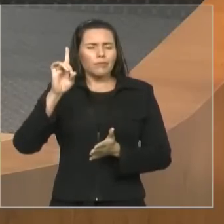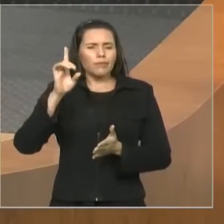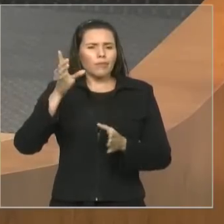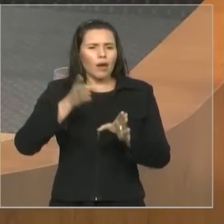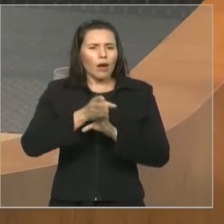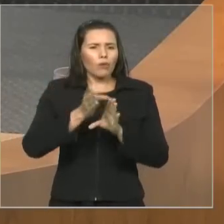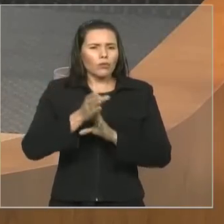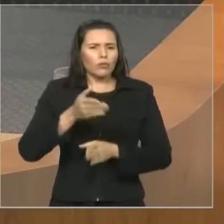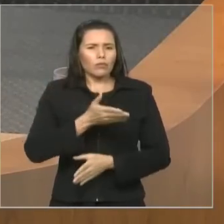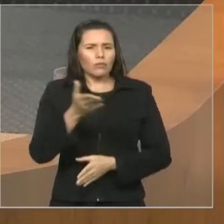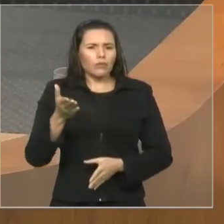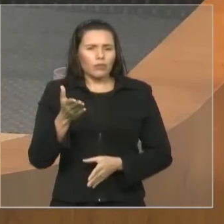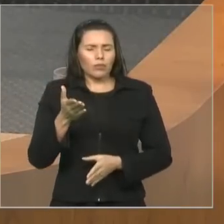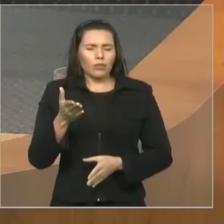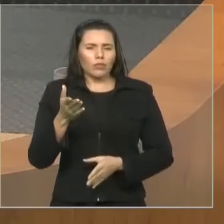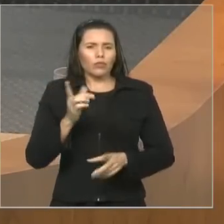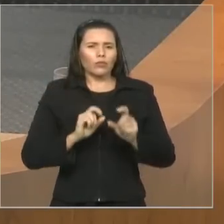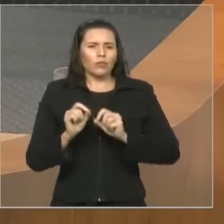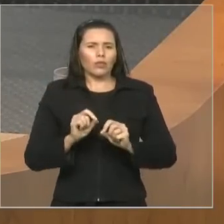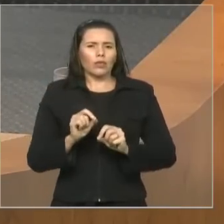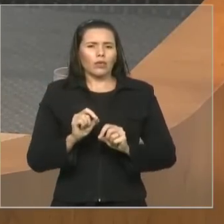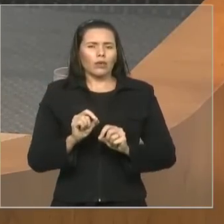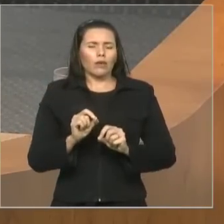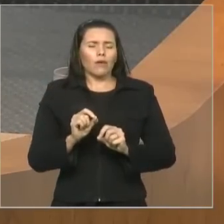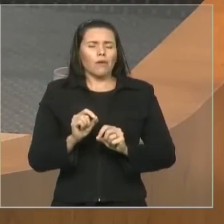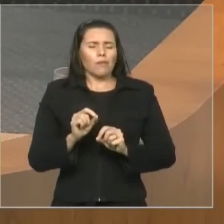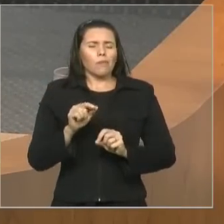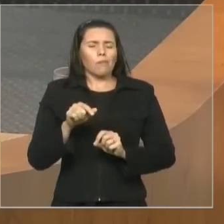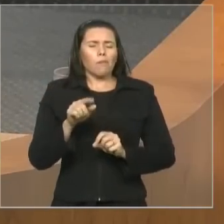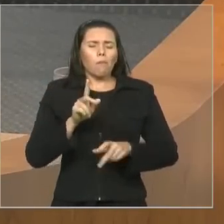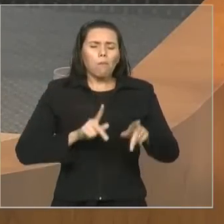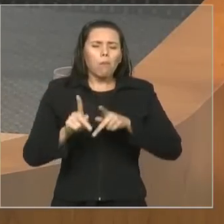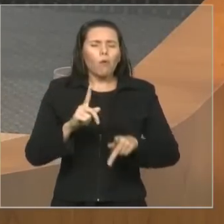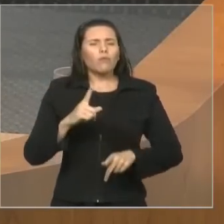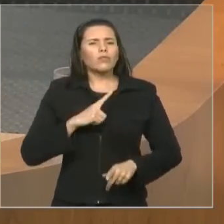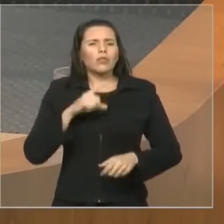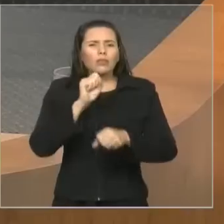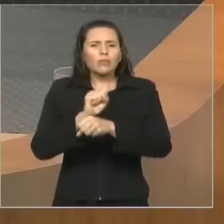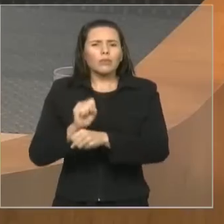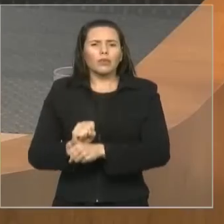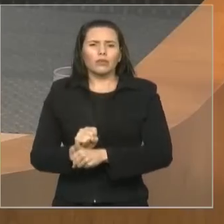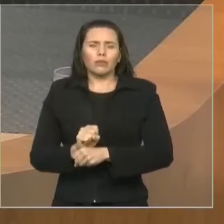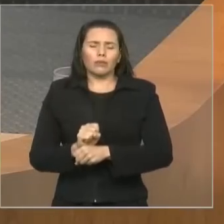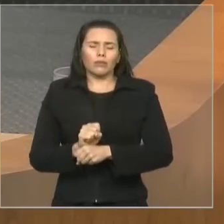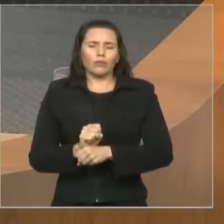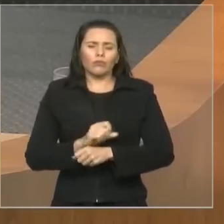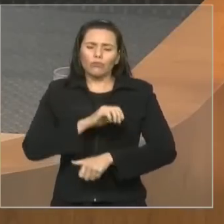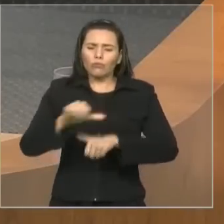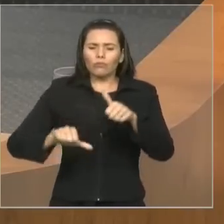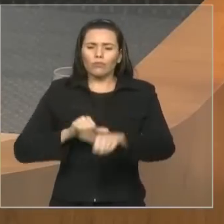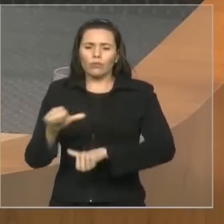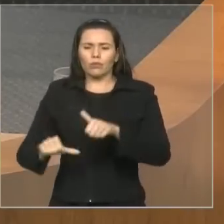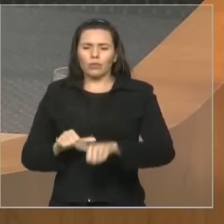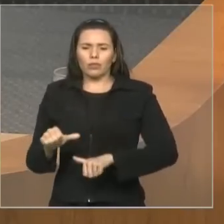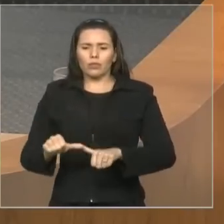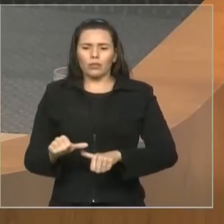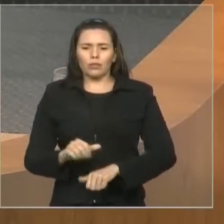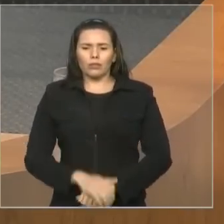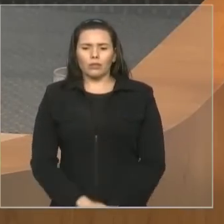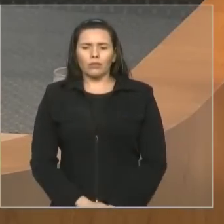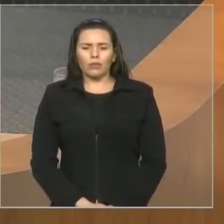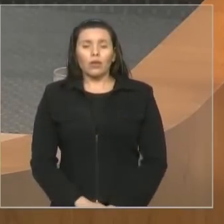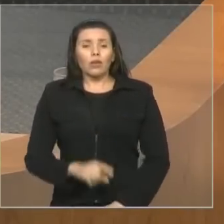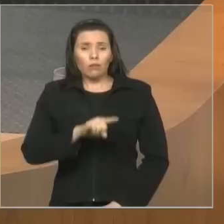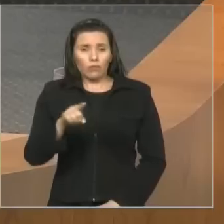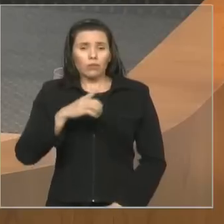que o povo tem de mudança. Que a mudança não seja apenas de idade ou do novo que entrou, mas no comportamento, nas ações,